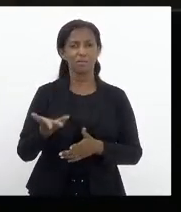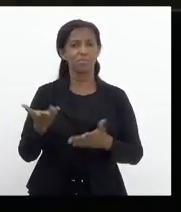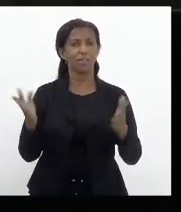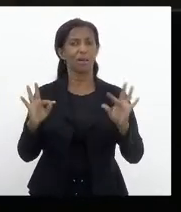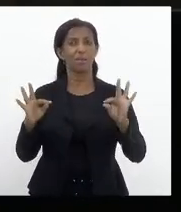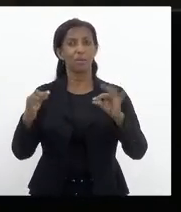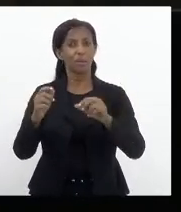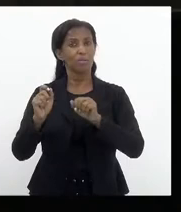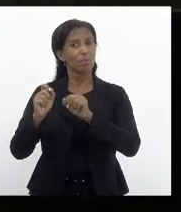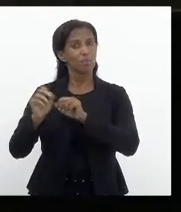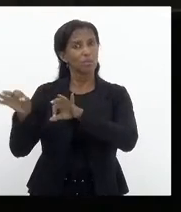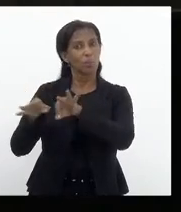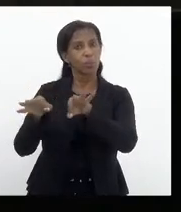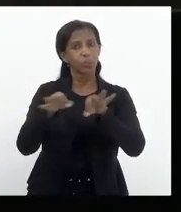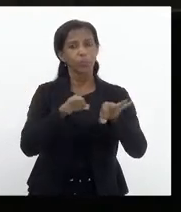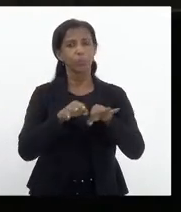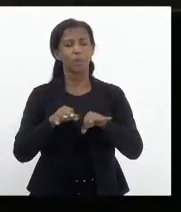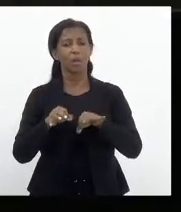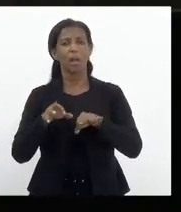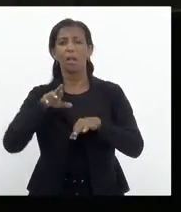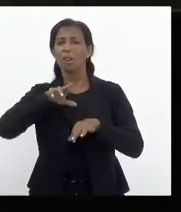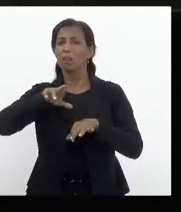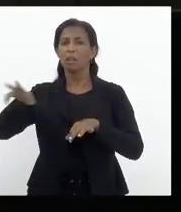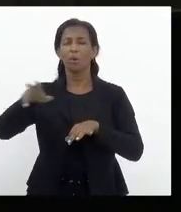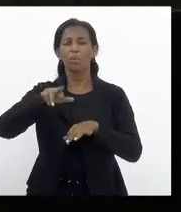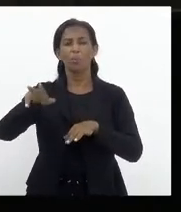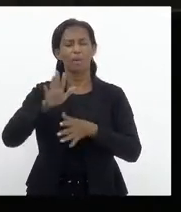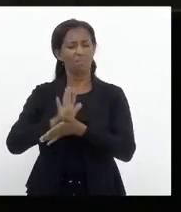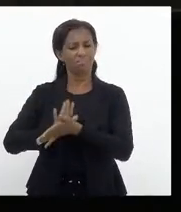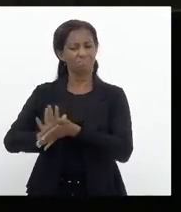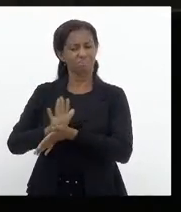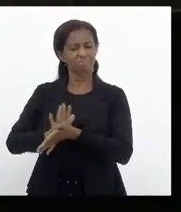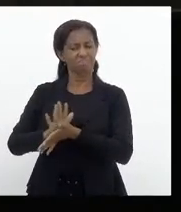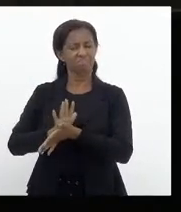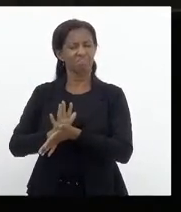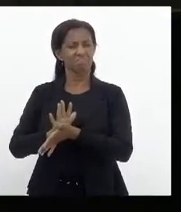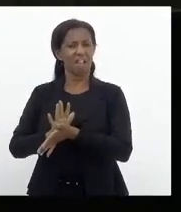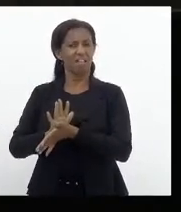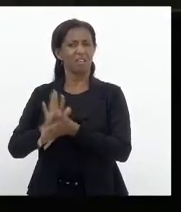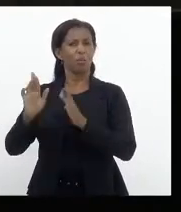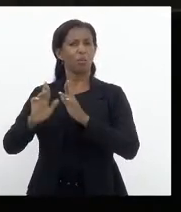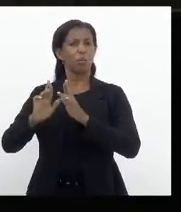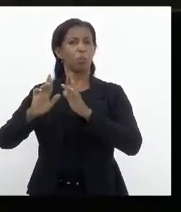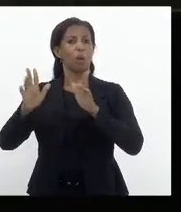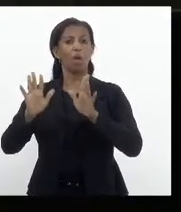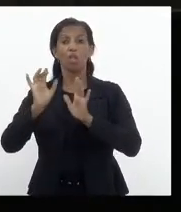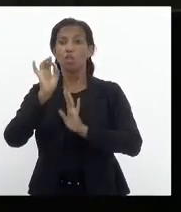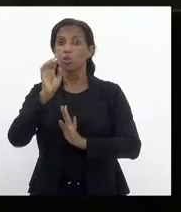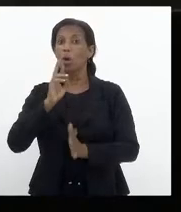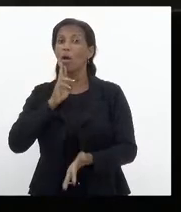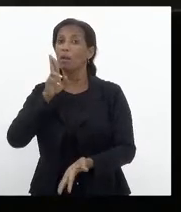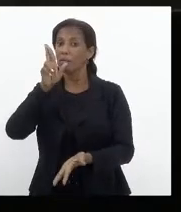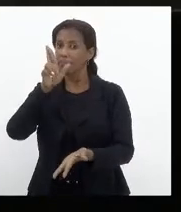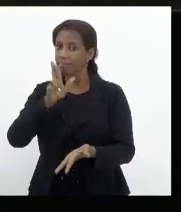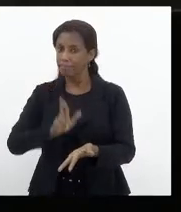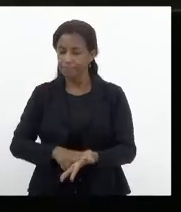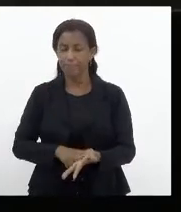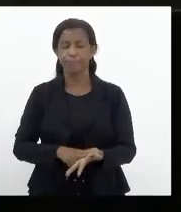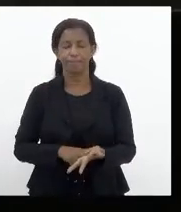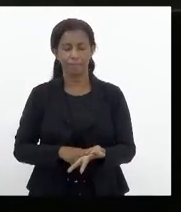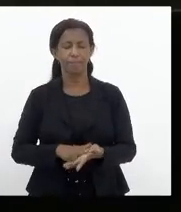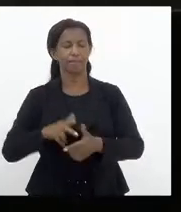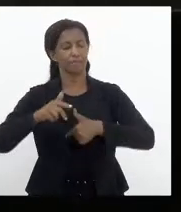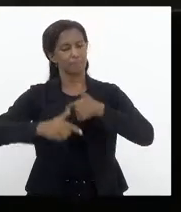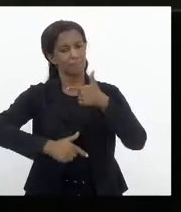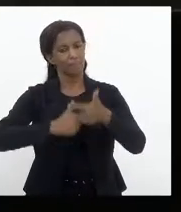vamos fazer com esse projeto não é nada de extraordinário, apenas o reconhecimento por